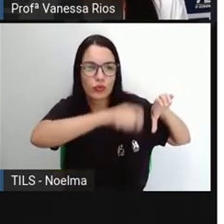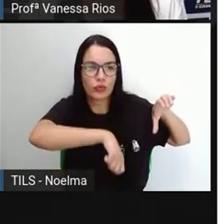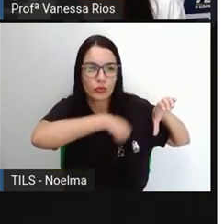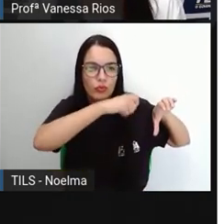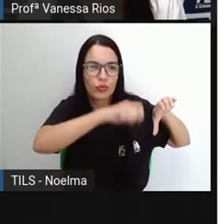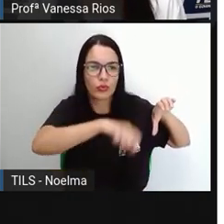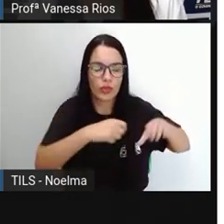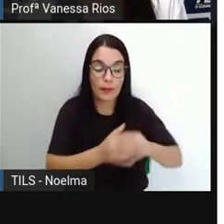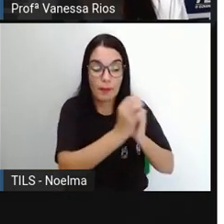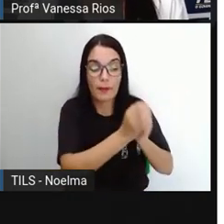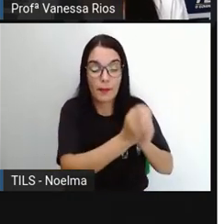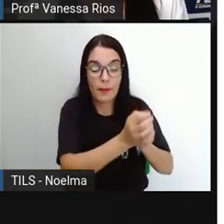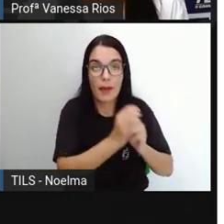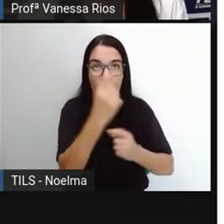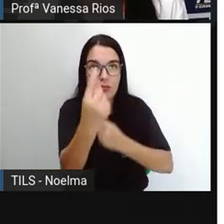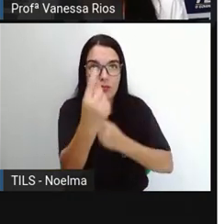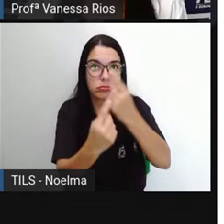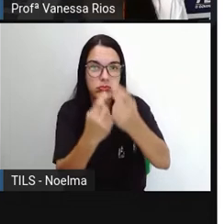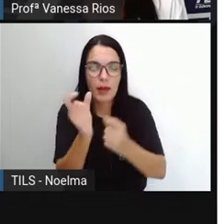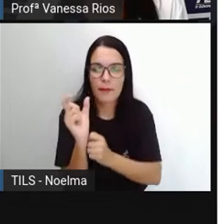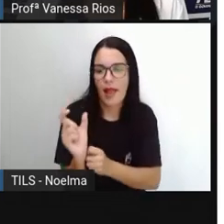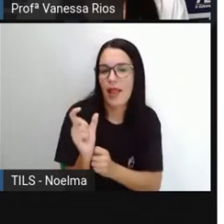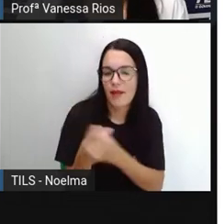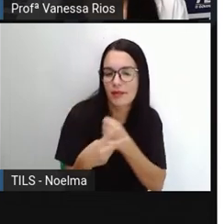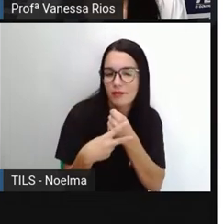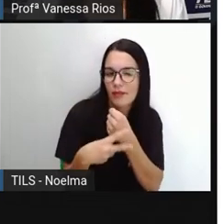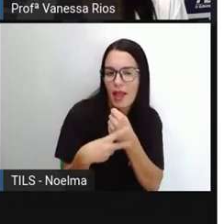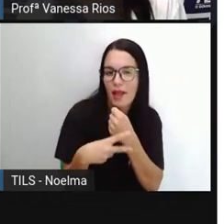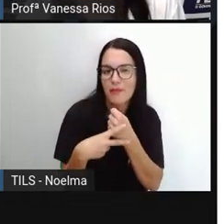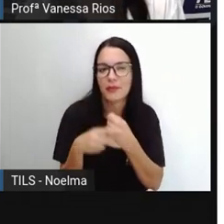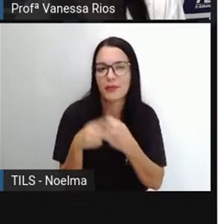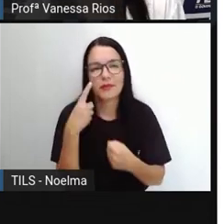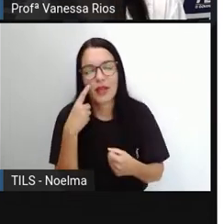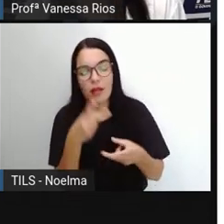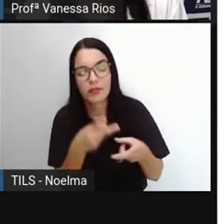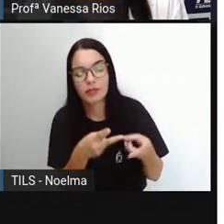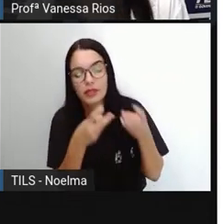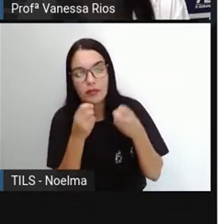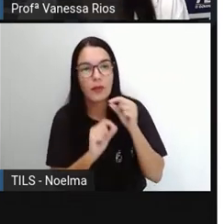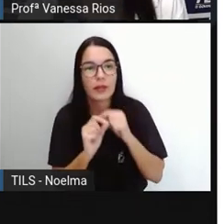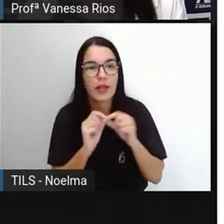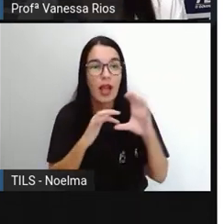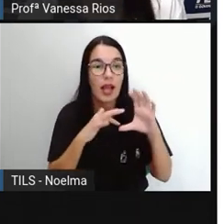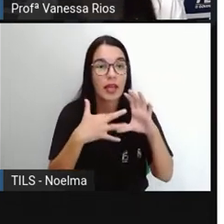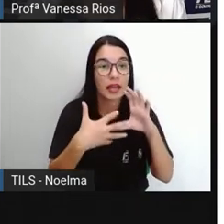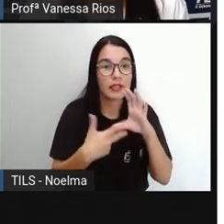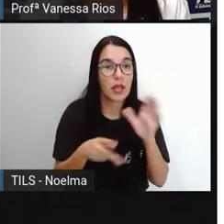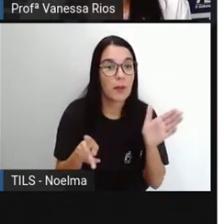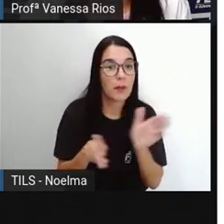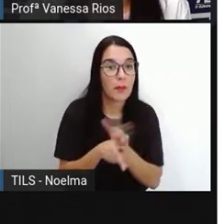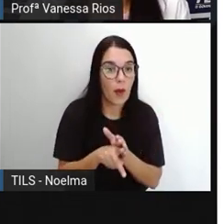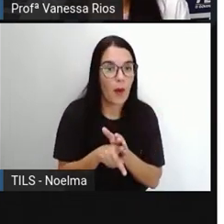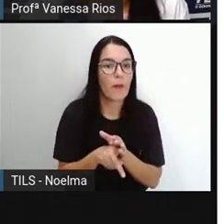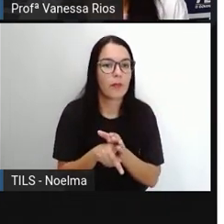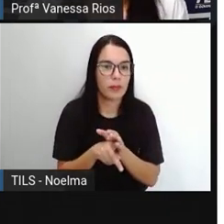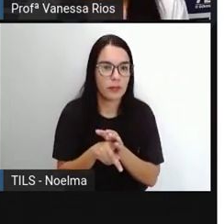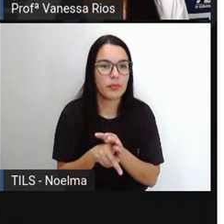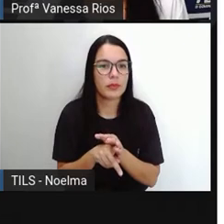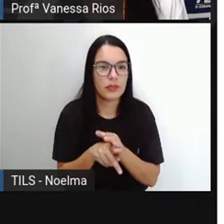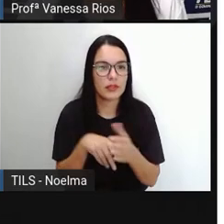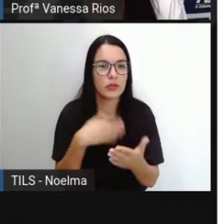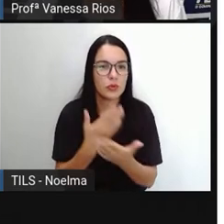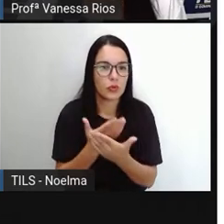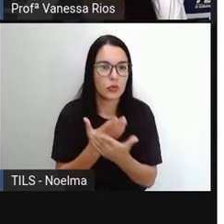sortear alguma palavra, um verbo, para a gente observar as características diante do que a gente estudou